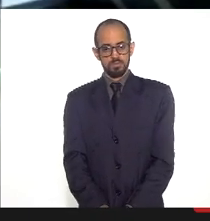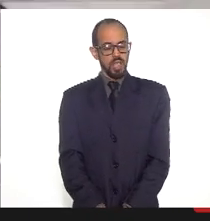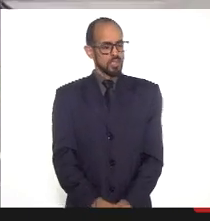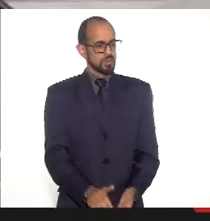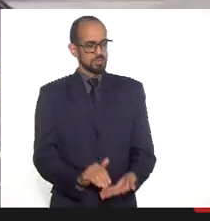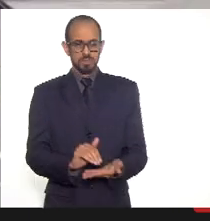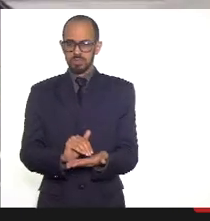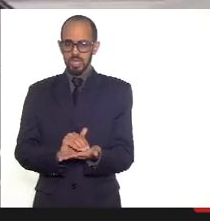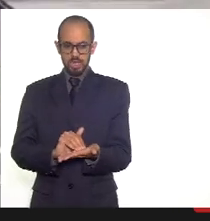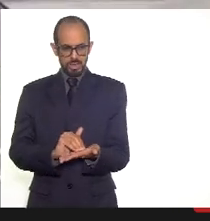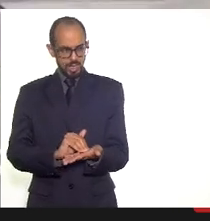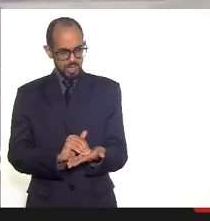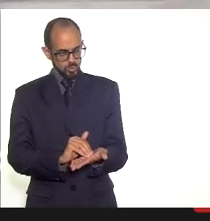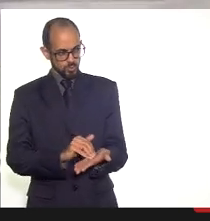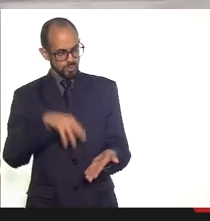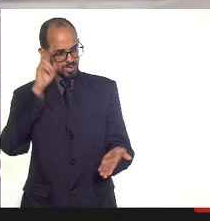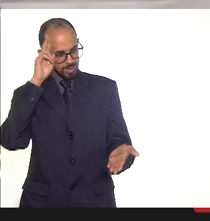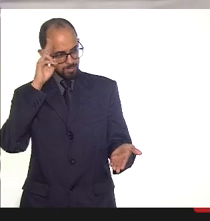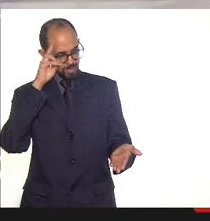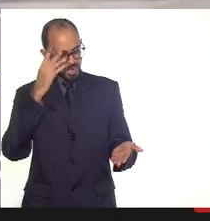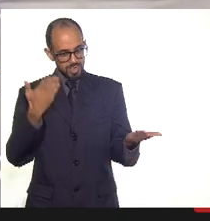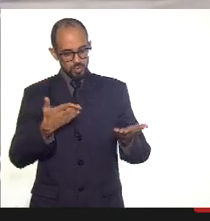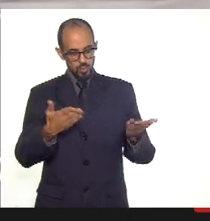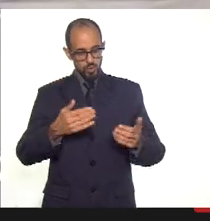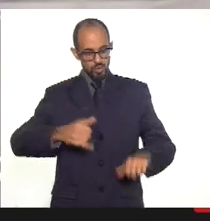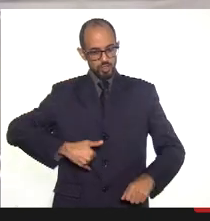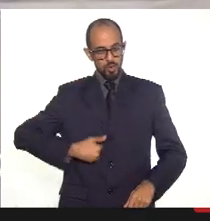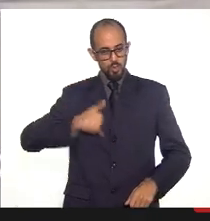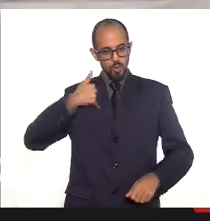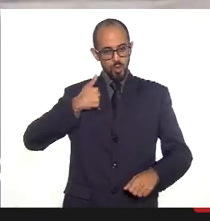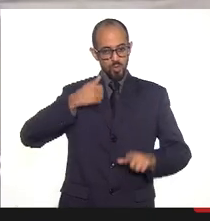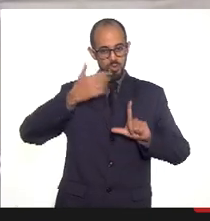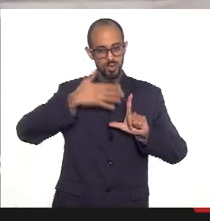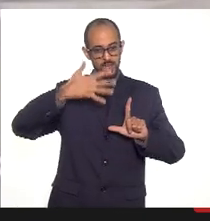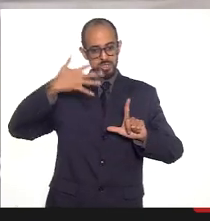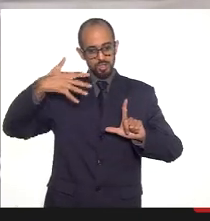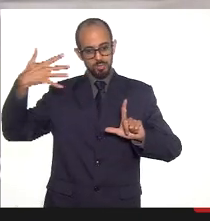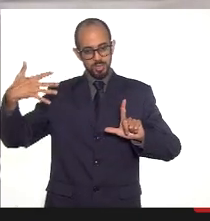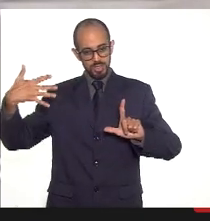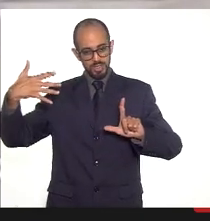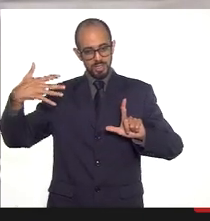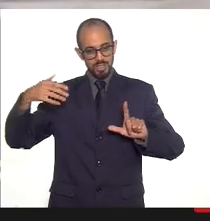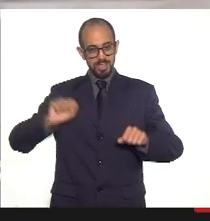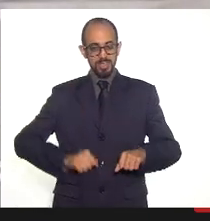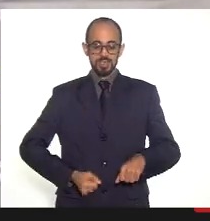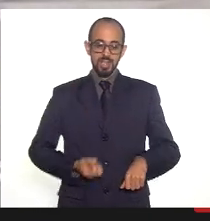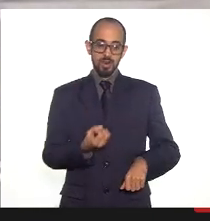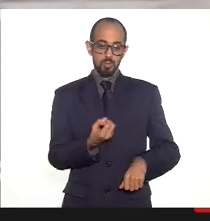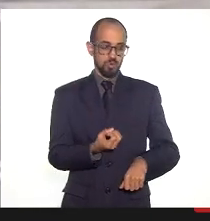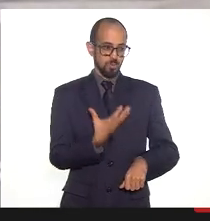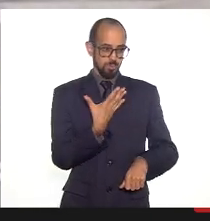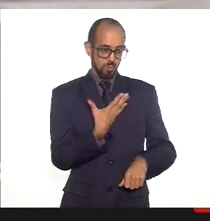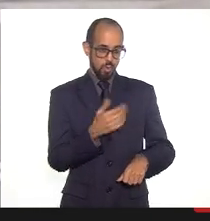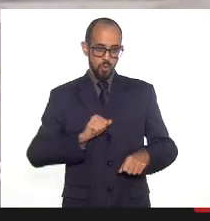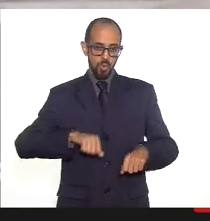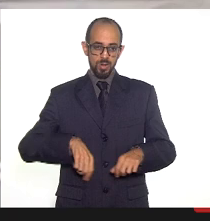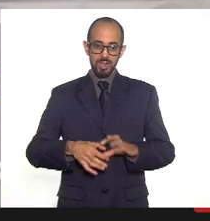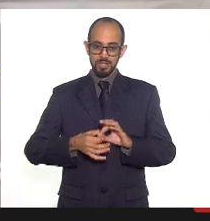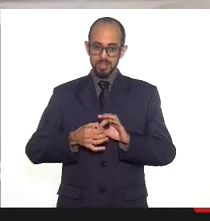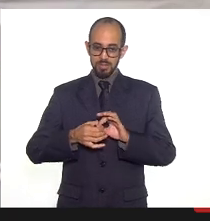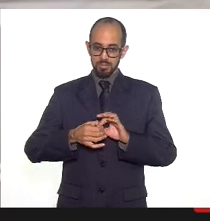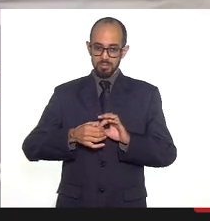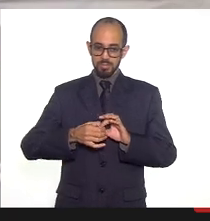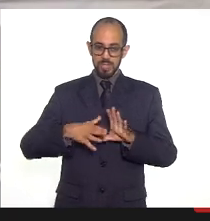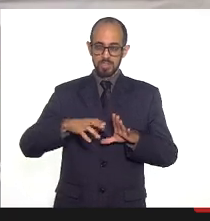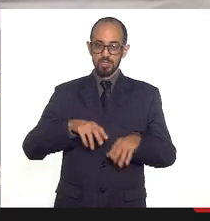secretário lembrando que hoje é dia do orgulho LGBT então seria bom que nessa liberação dos kits